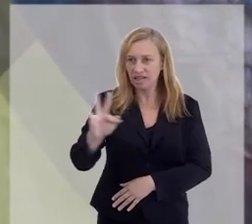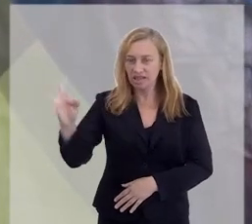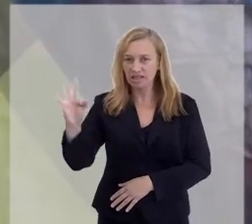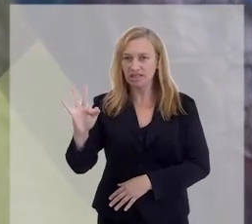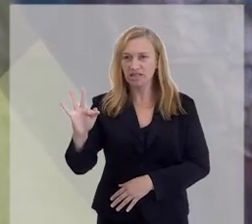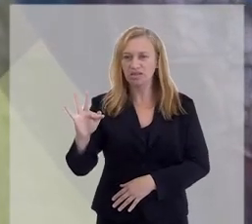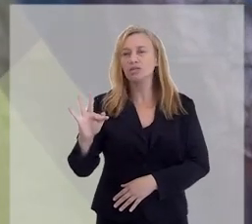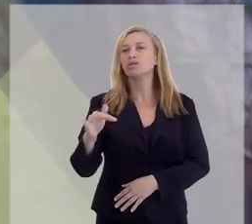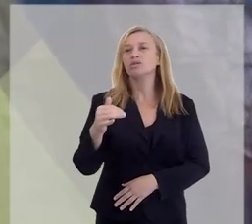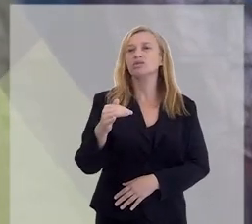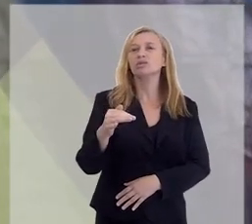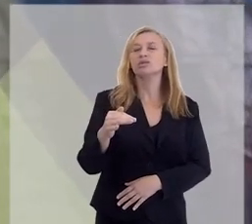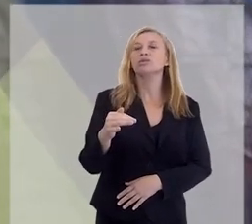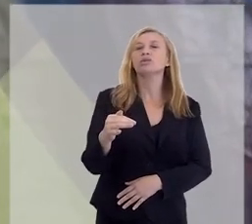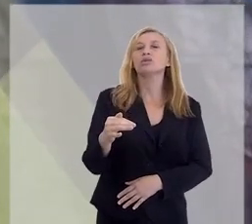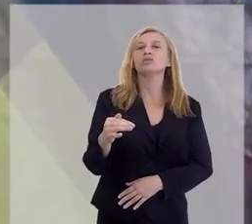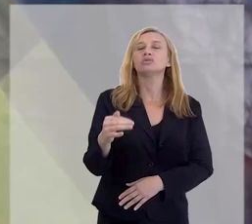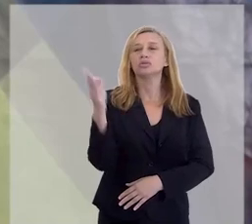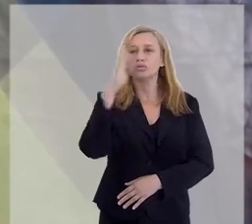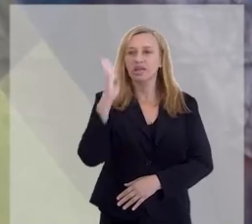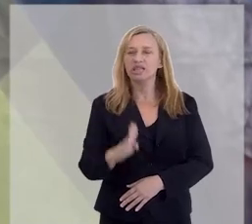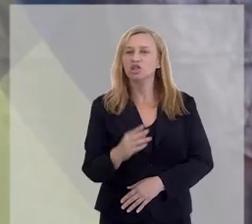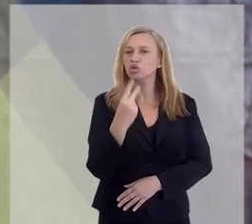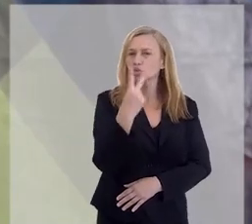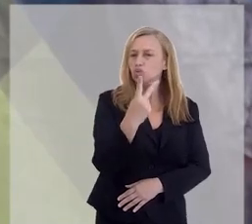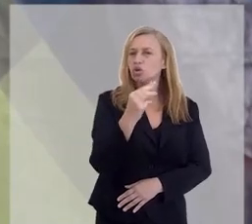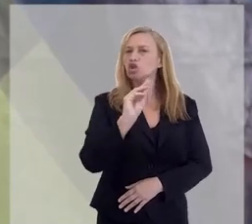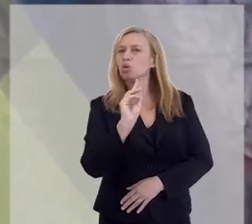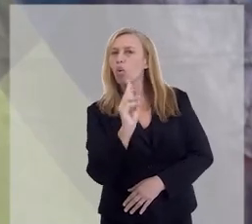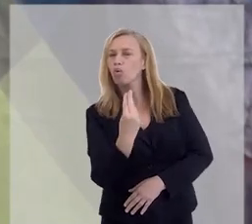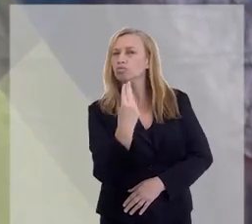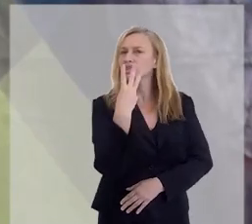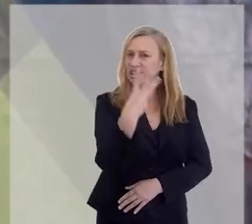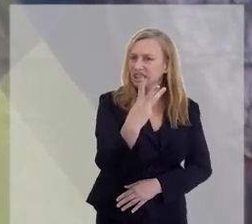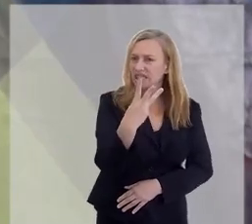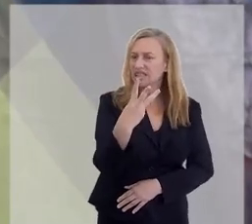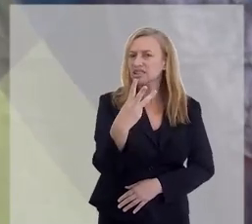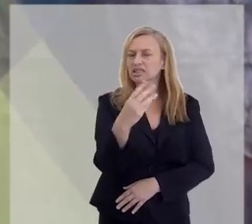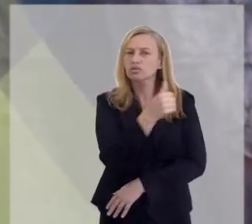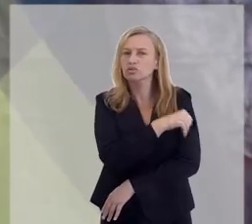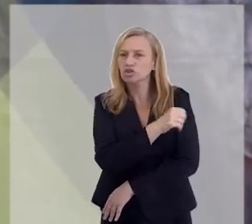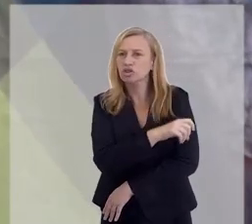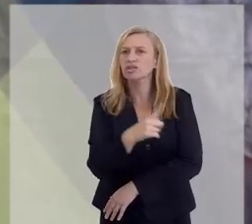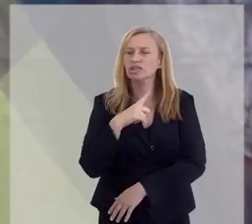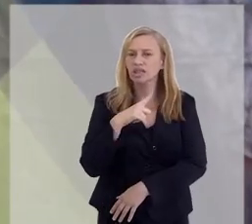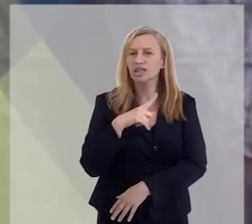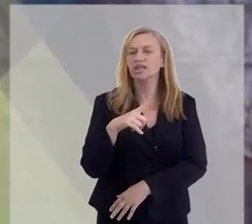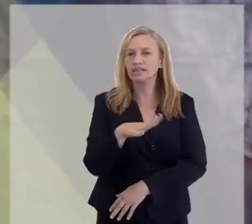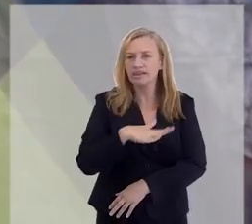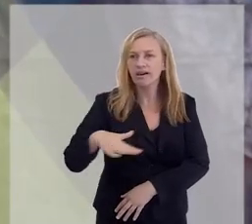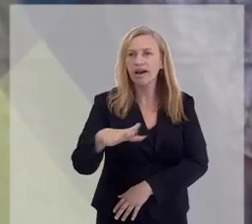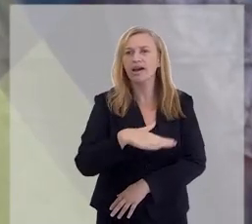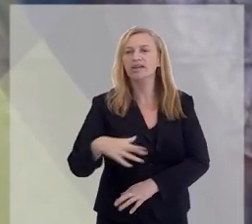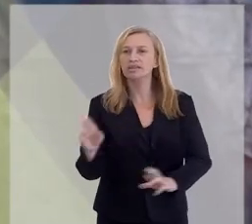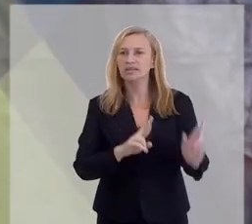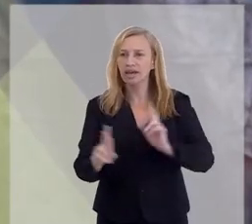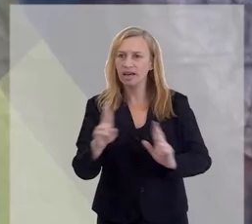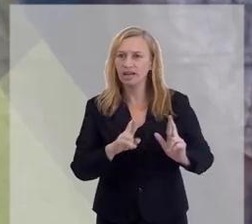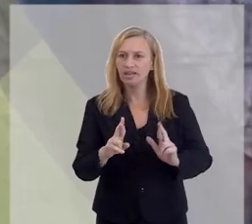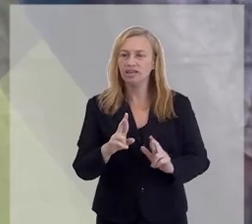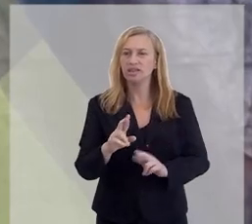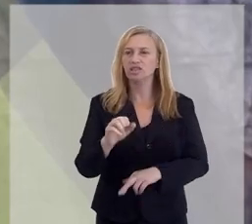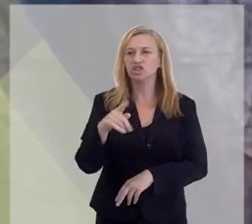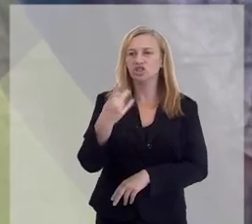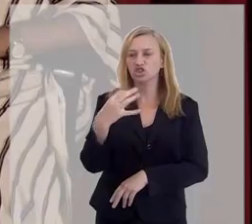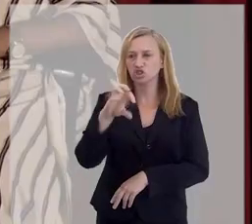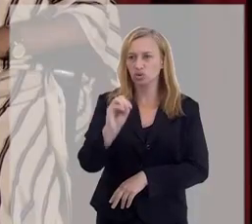somos... só tem duas ou três que têm essa área. Então, o Rio de Janeiro está aí, um pouco à frente, dessa relação com as